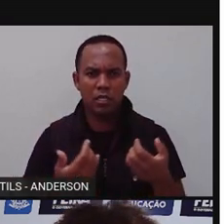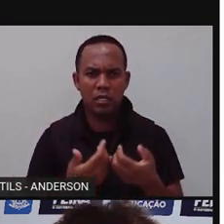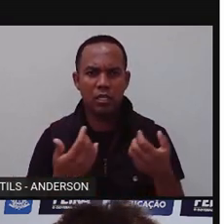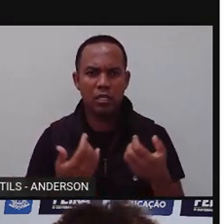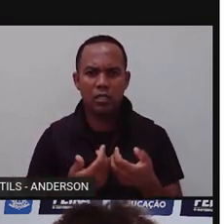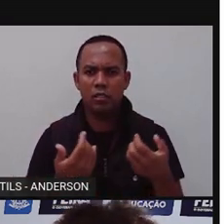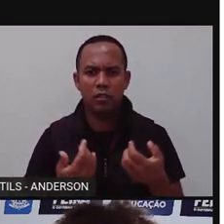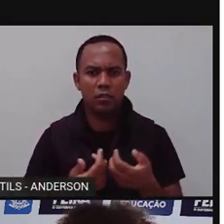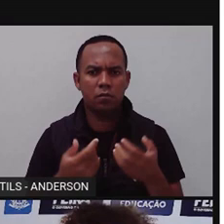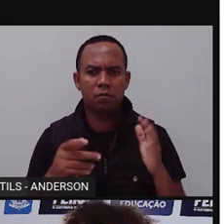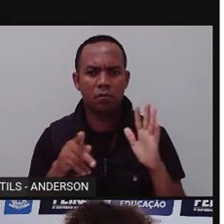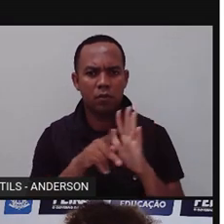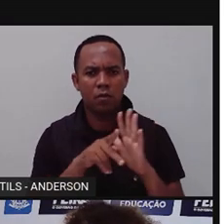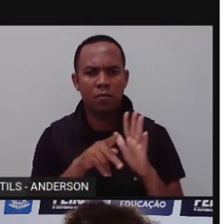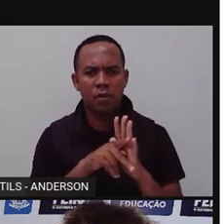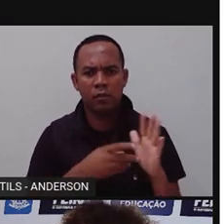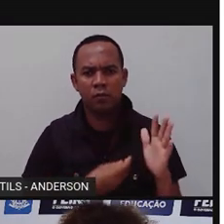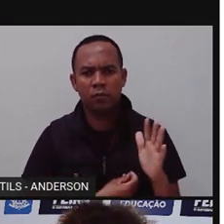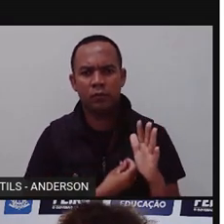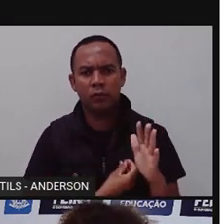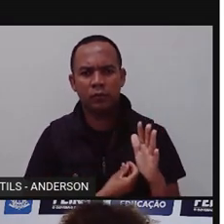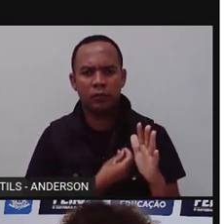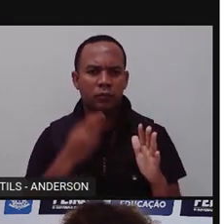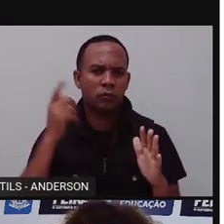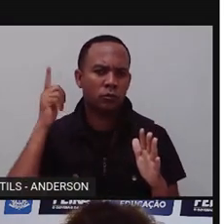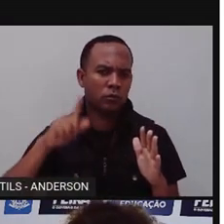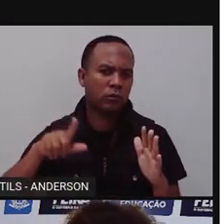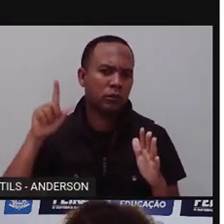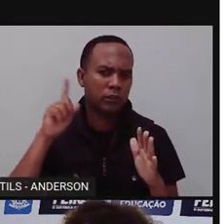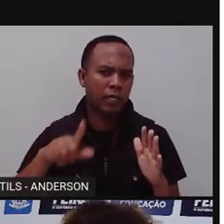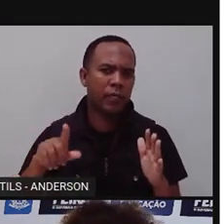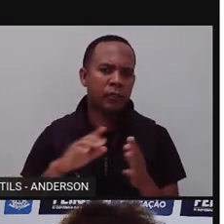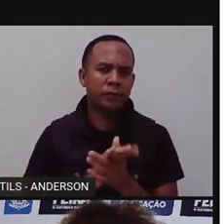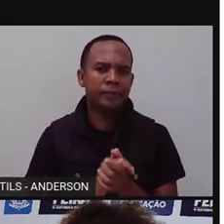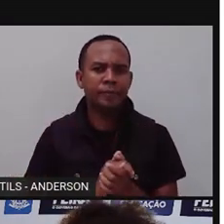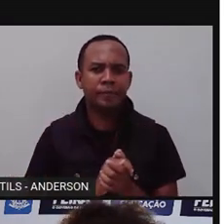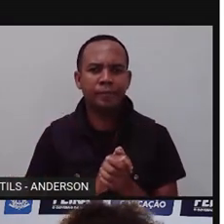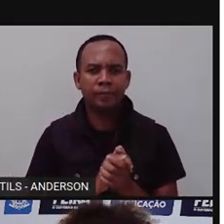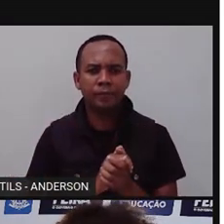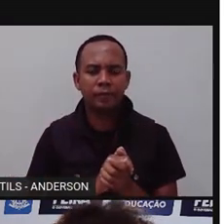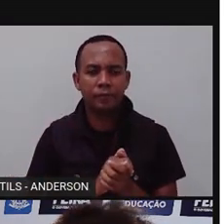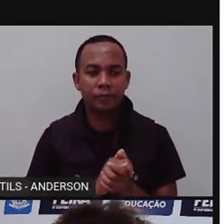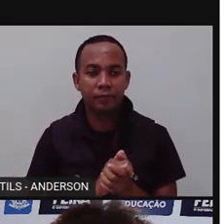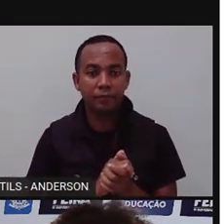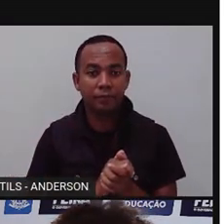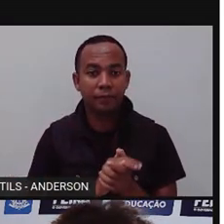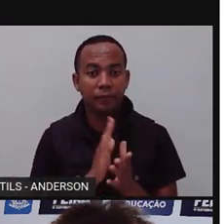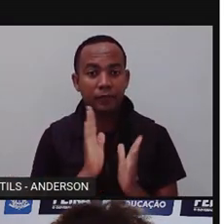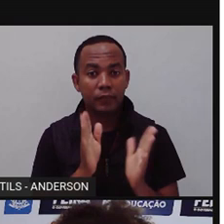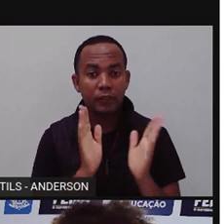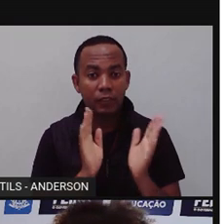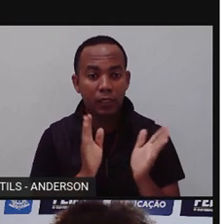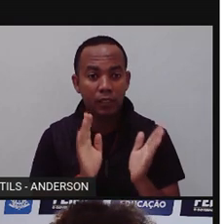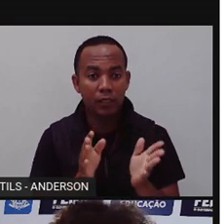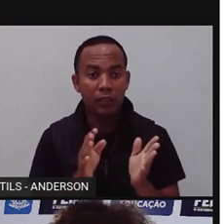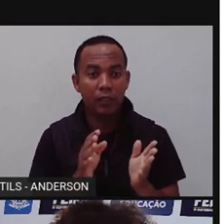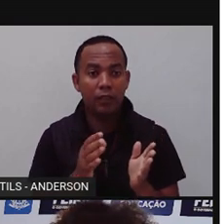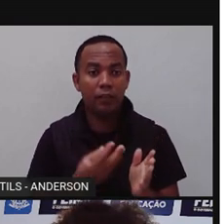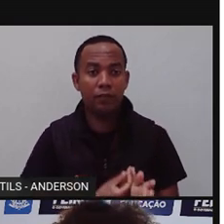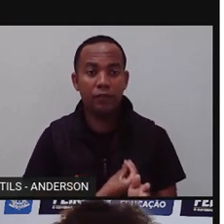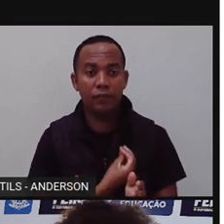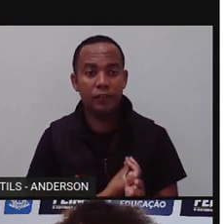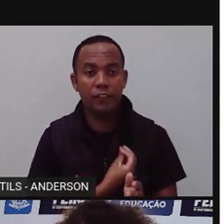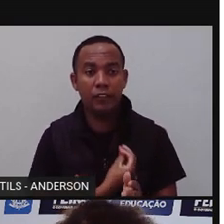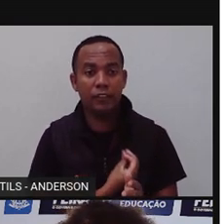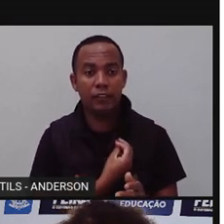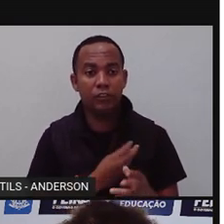produtores, né? Porque eles são capazes de produzir o seu próprio alimento. Já os seres vivos, né? Outros seres